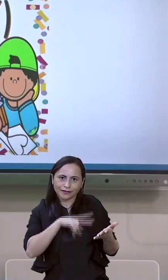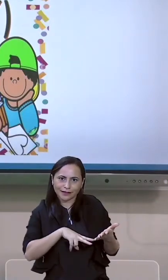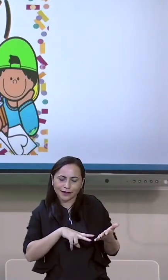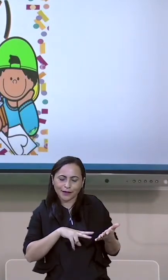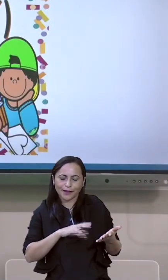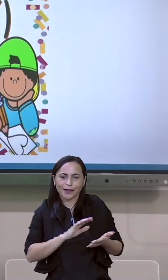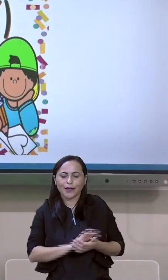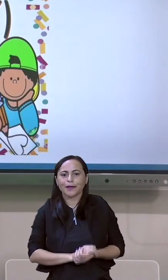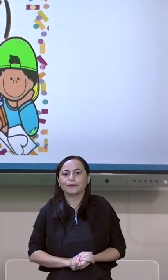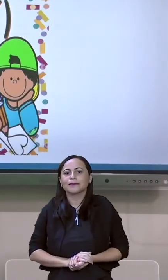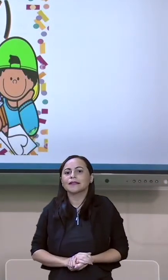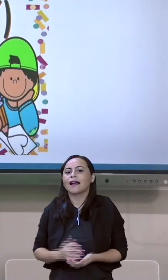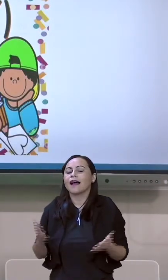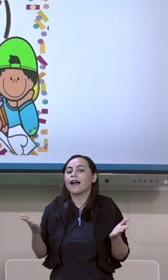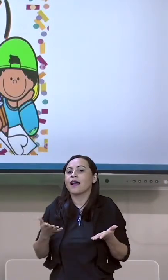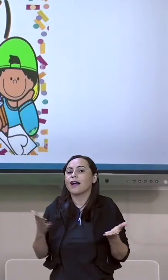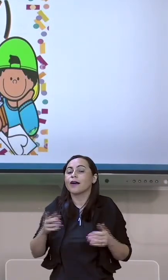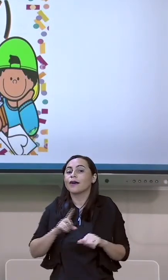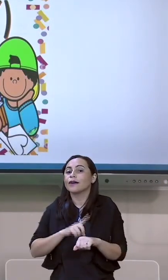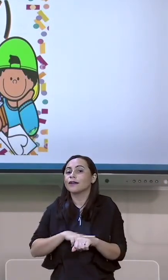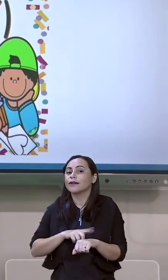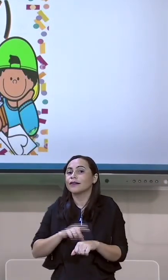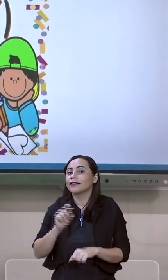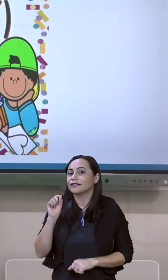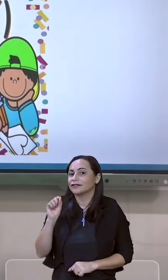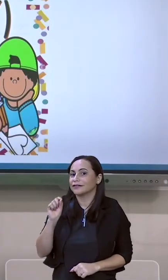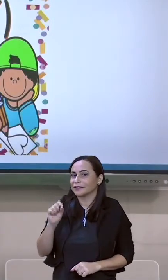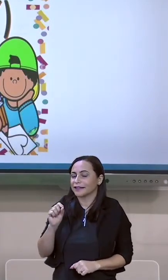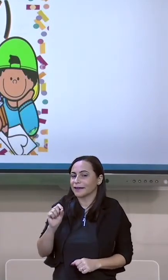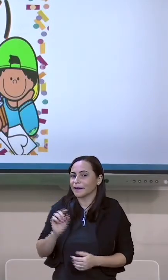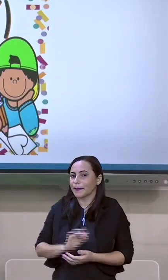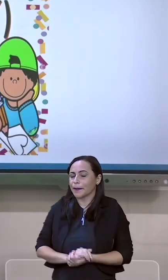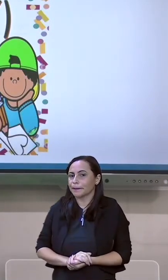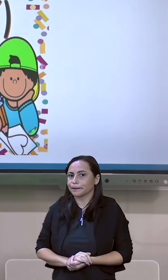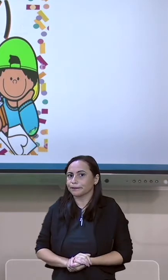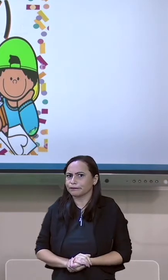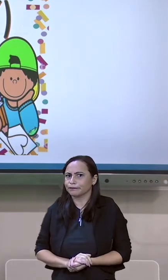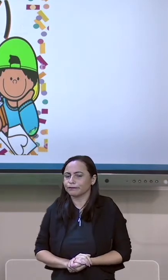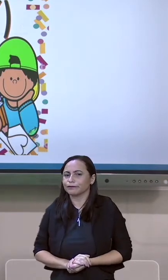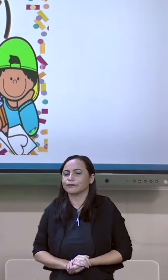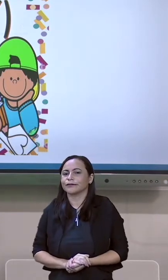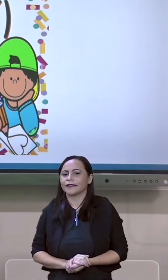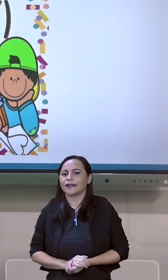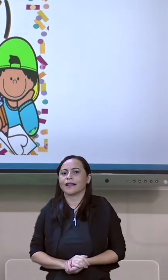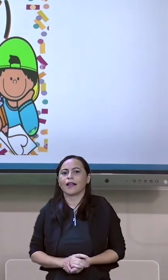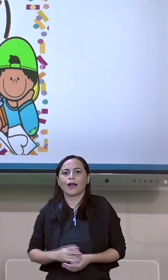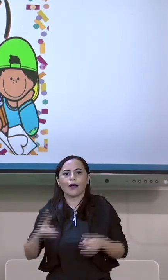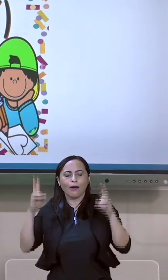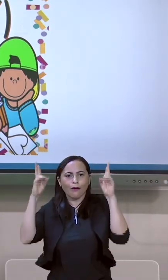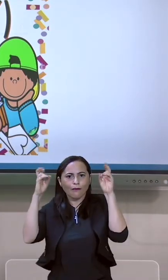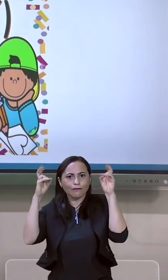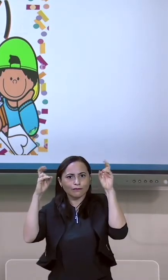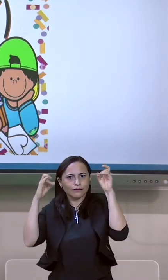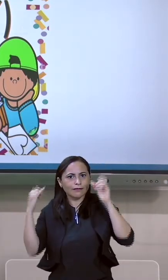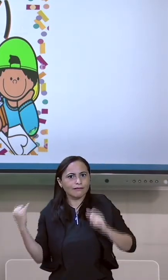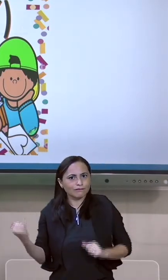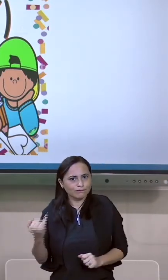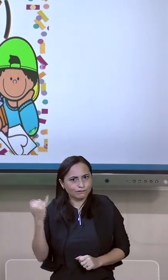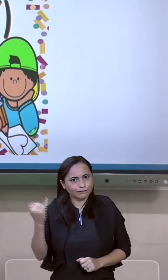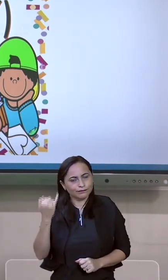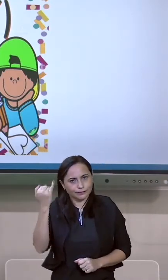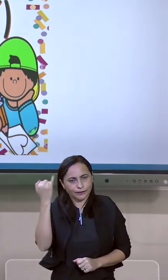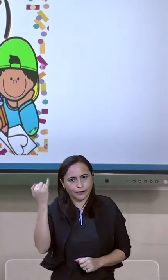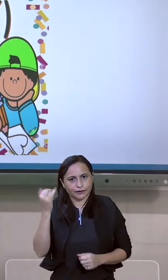nossa interpretação. E agora eu vou chamar vocês aqui para um assunto bem importante. Nós vamos falar